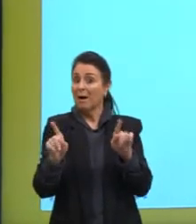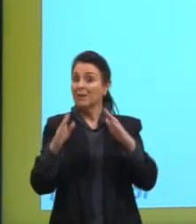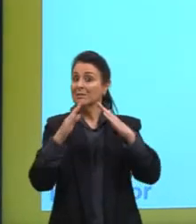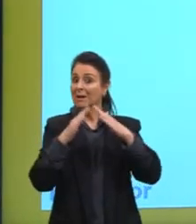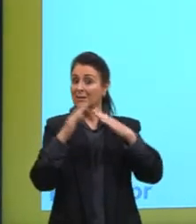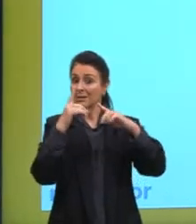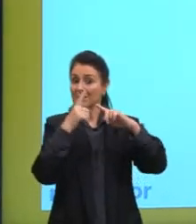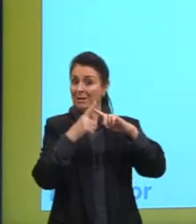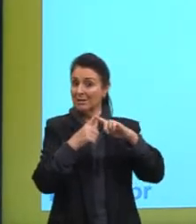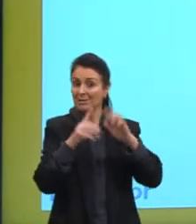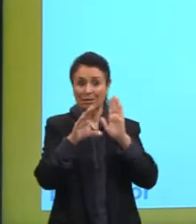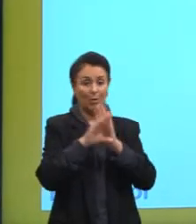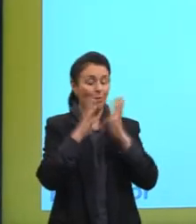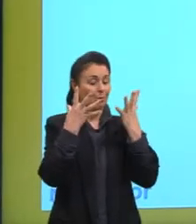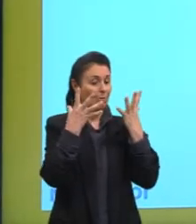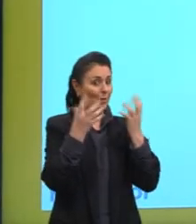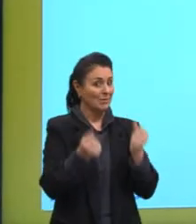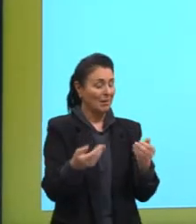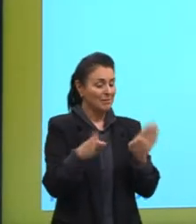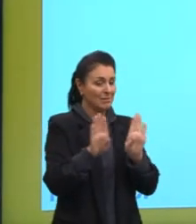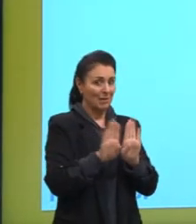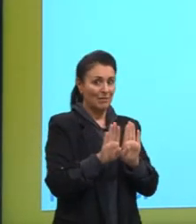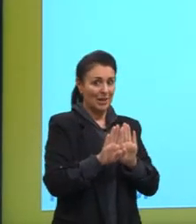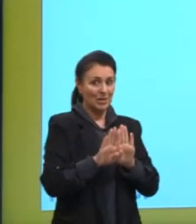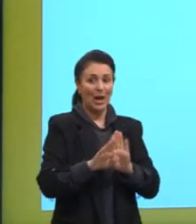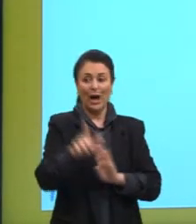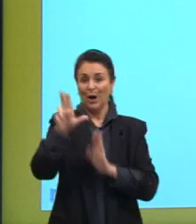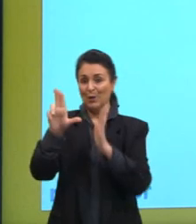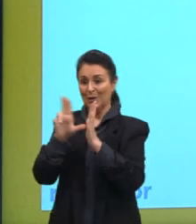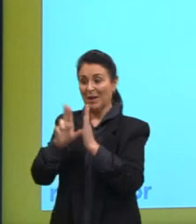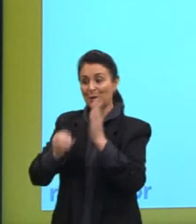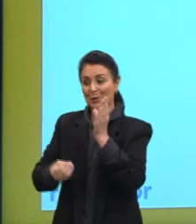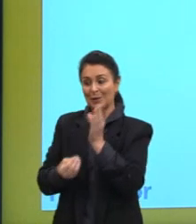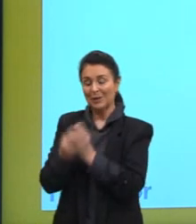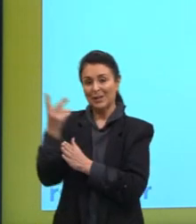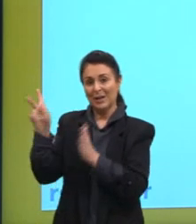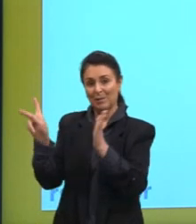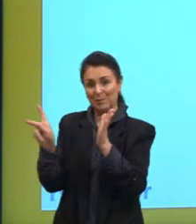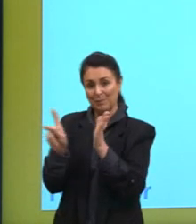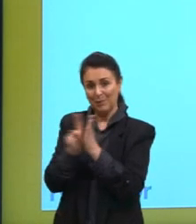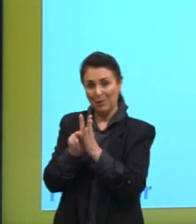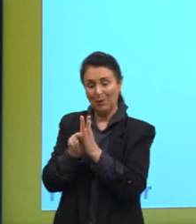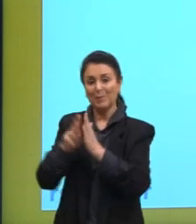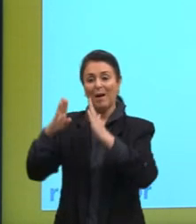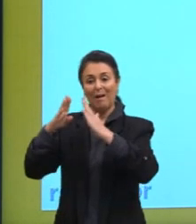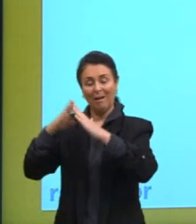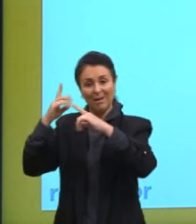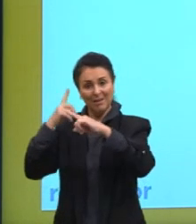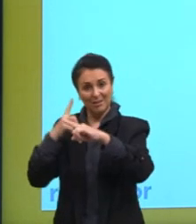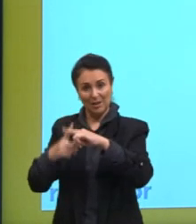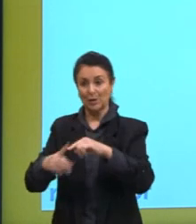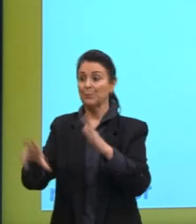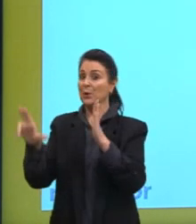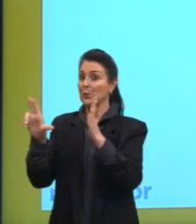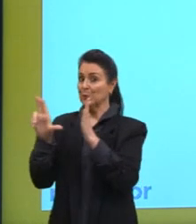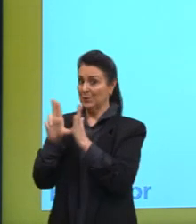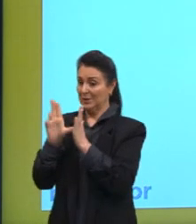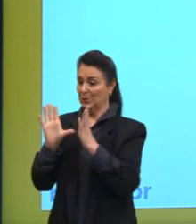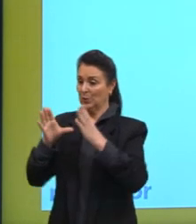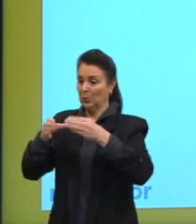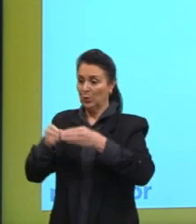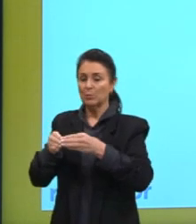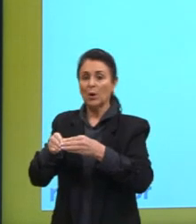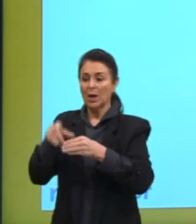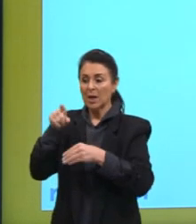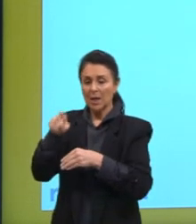protestante, ele acaba criando a sua própria igreja cristã. E os luteranos, é interessante que eles vão comparecer